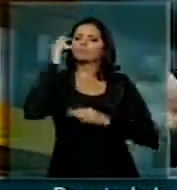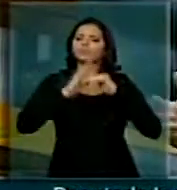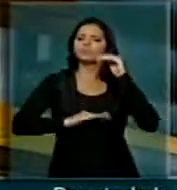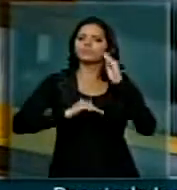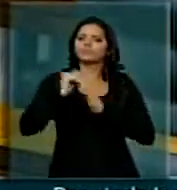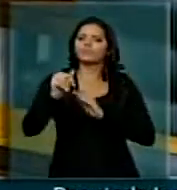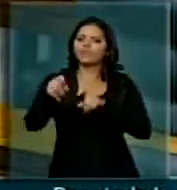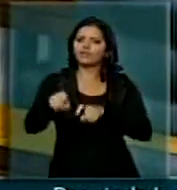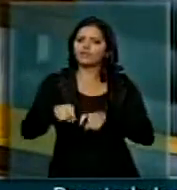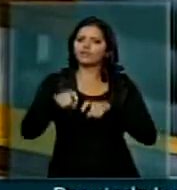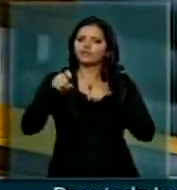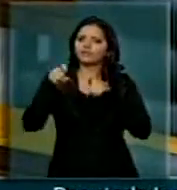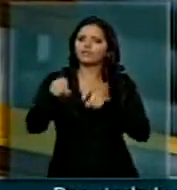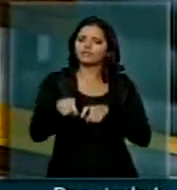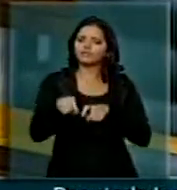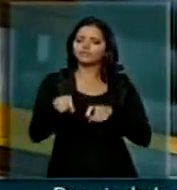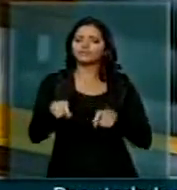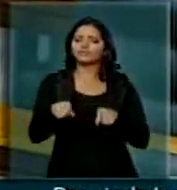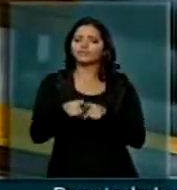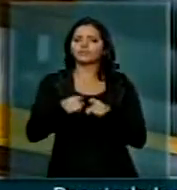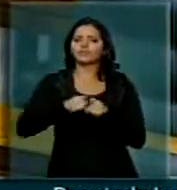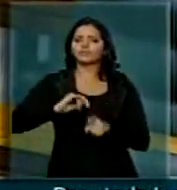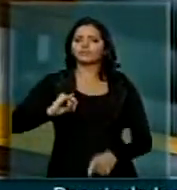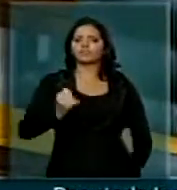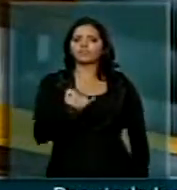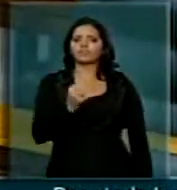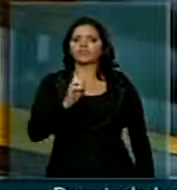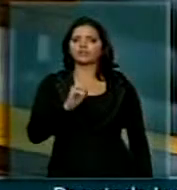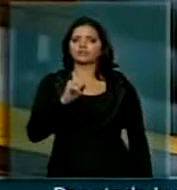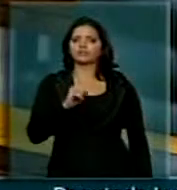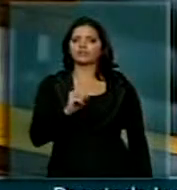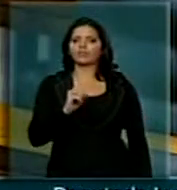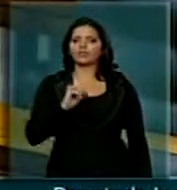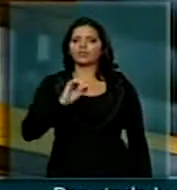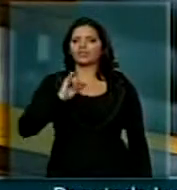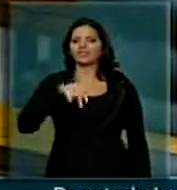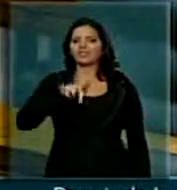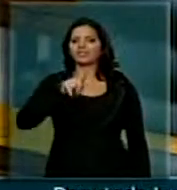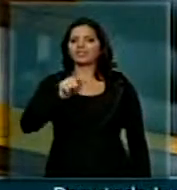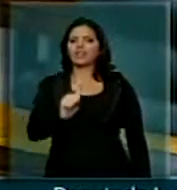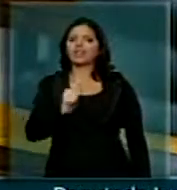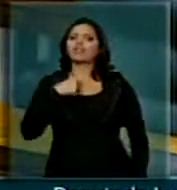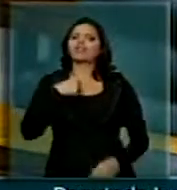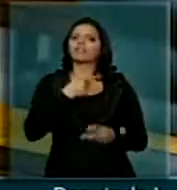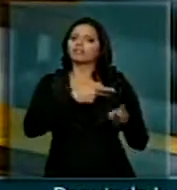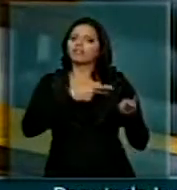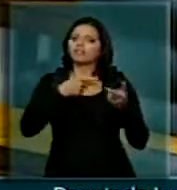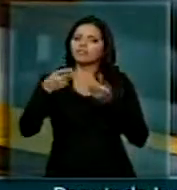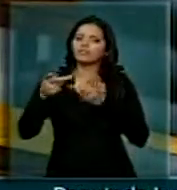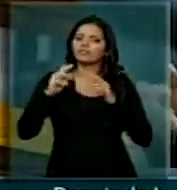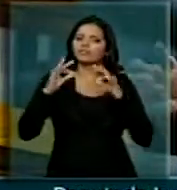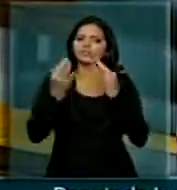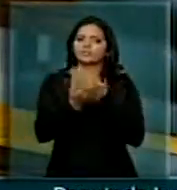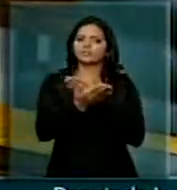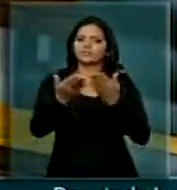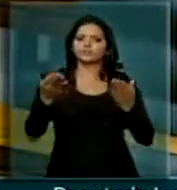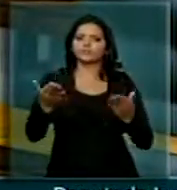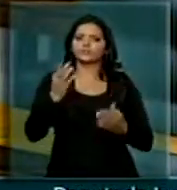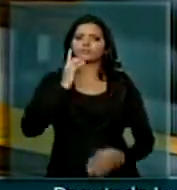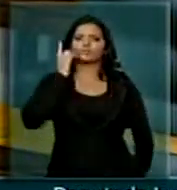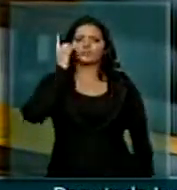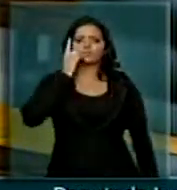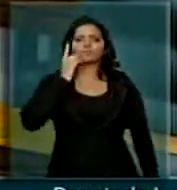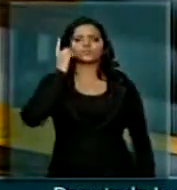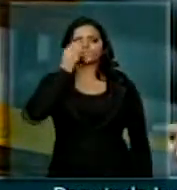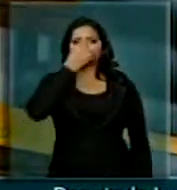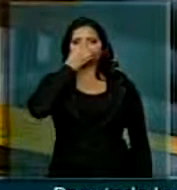e aproveitando essa Expo Ingá e, portanto, eu gostaria de convidar todos os deputados